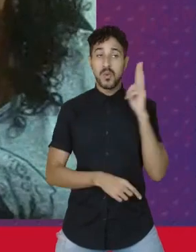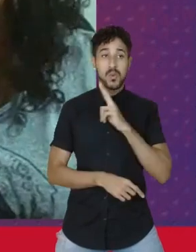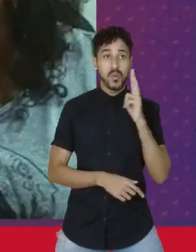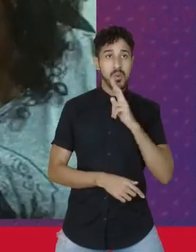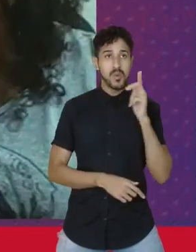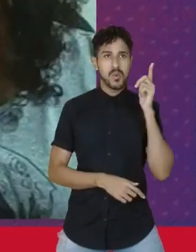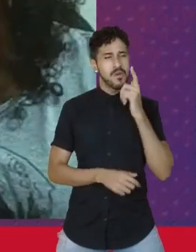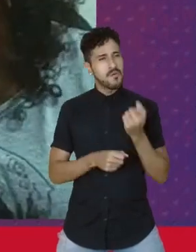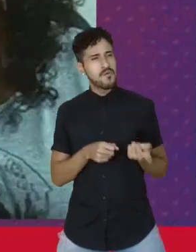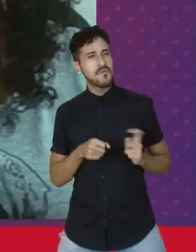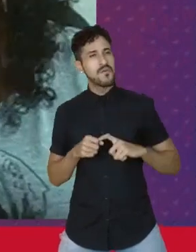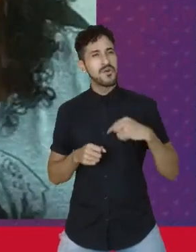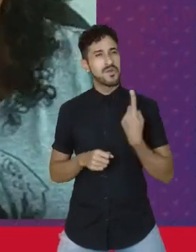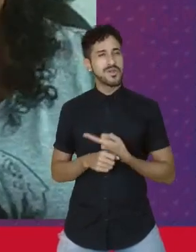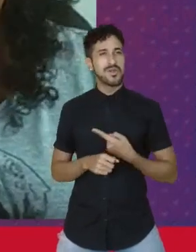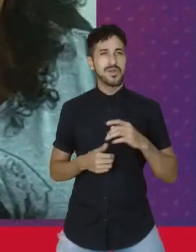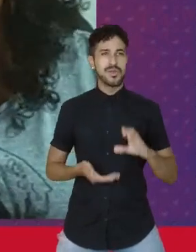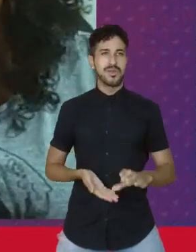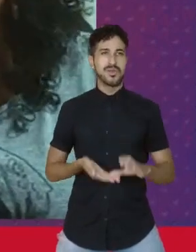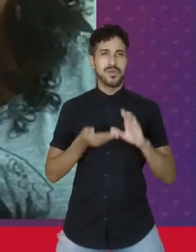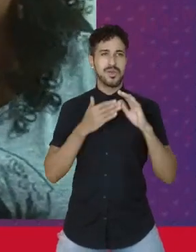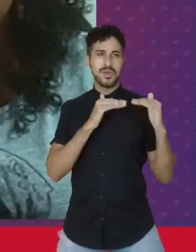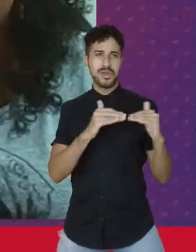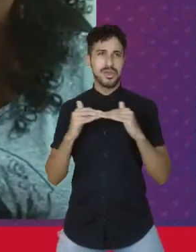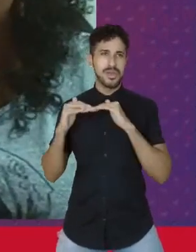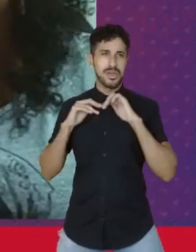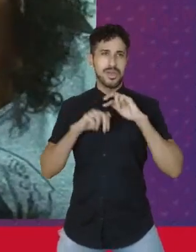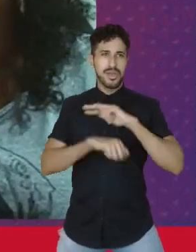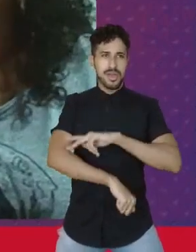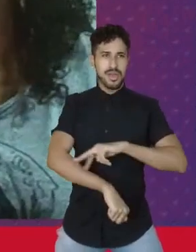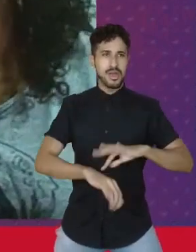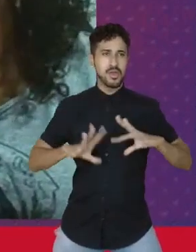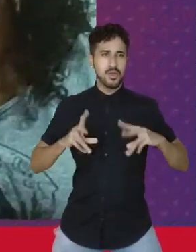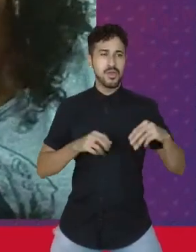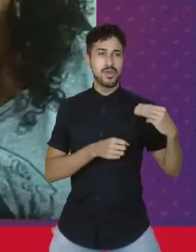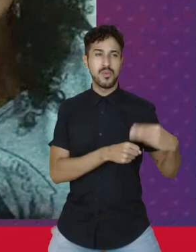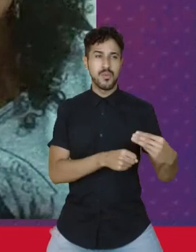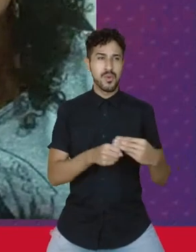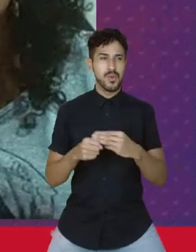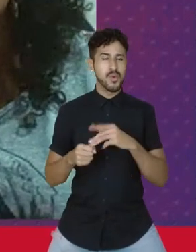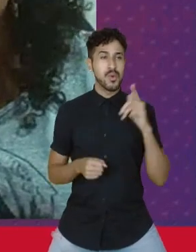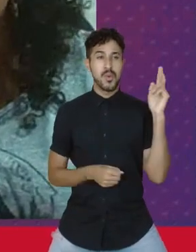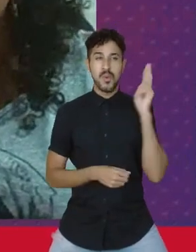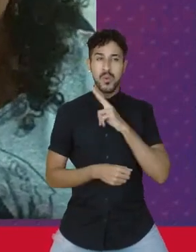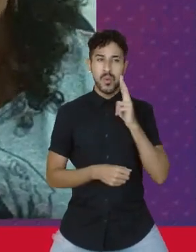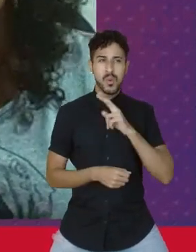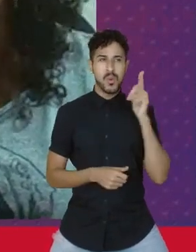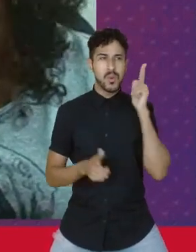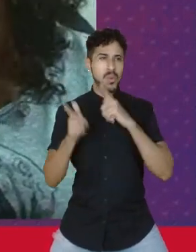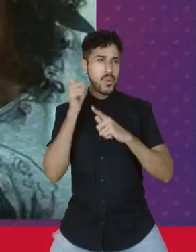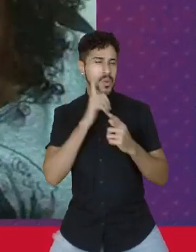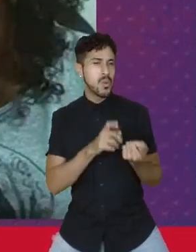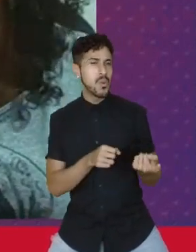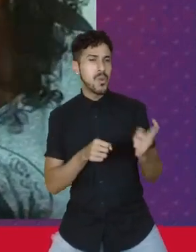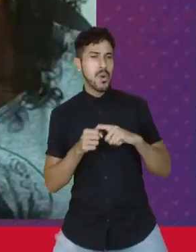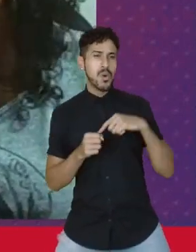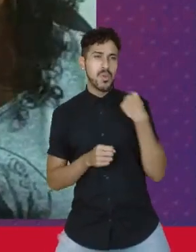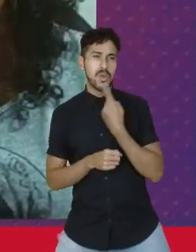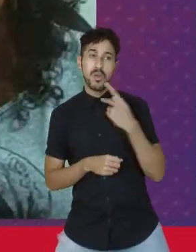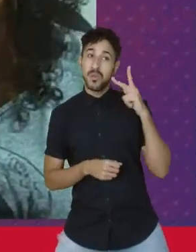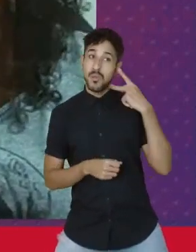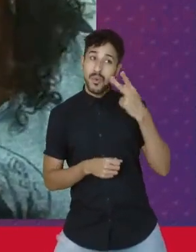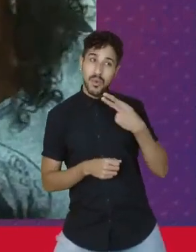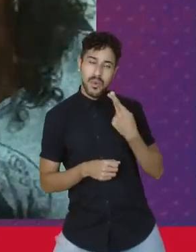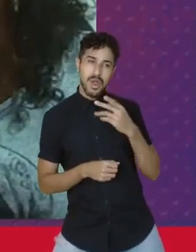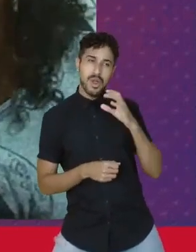sejam resgatados os nossos conselhos de igualdade raciais em todos os municípios, que, de urgente, seja resgatados as nossas políticas